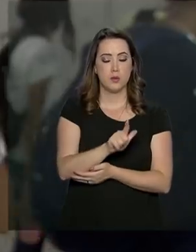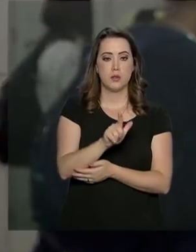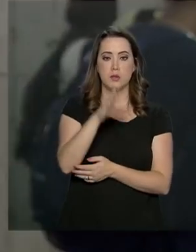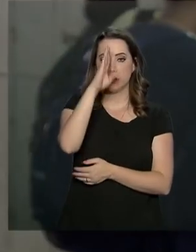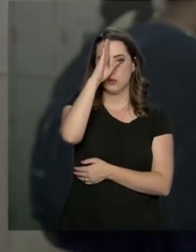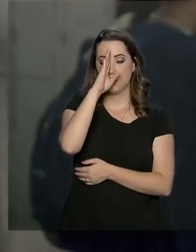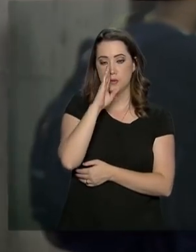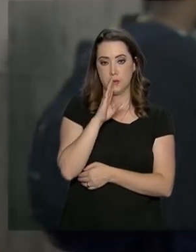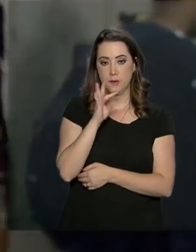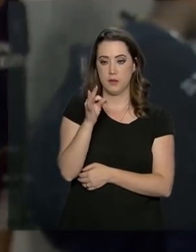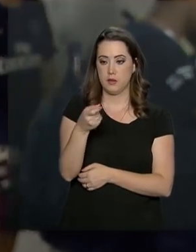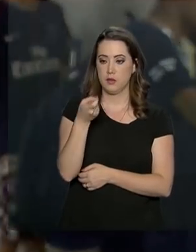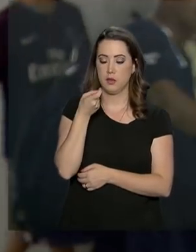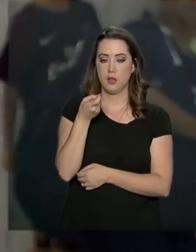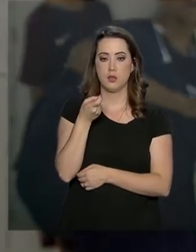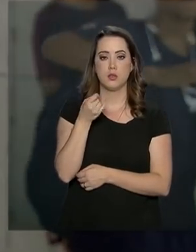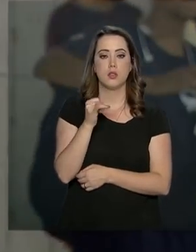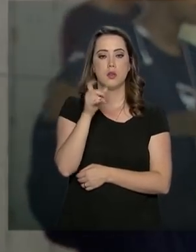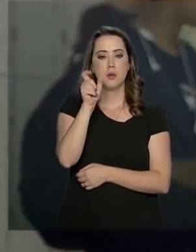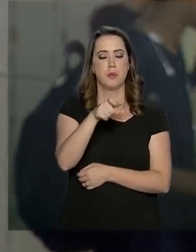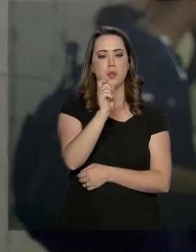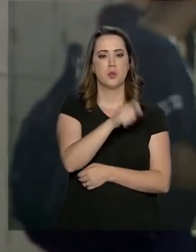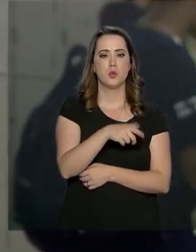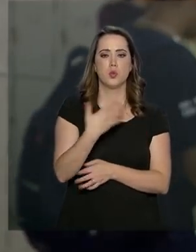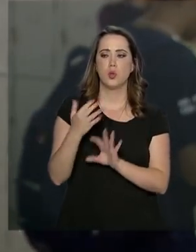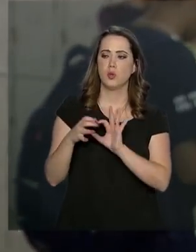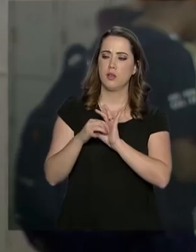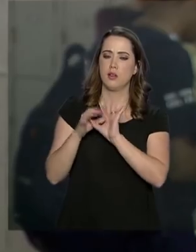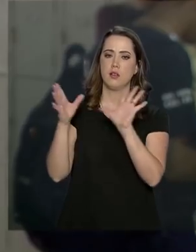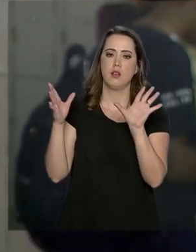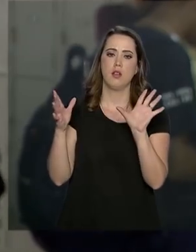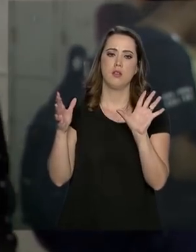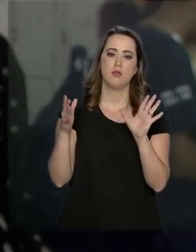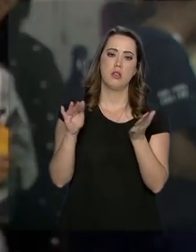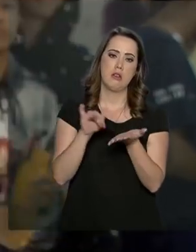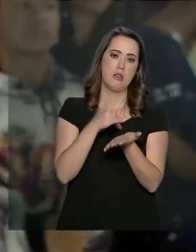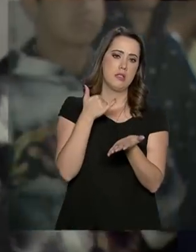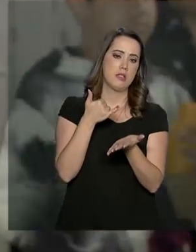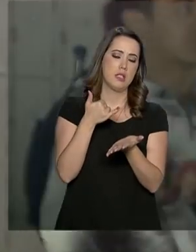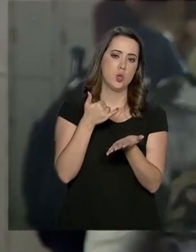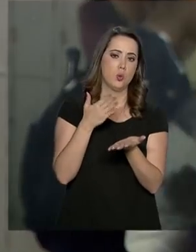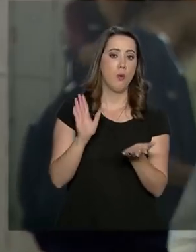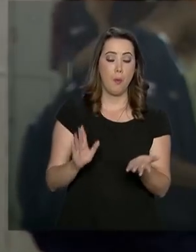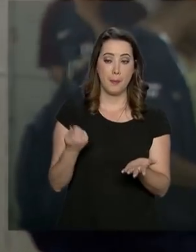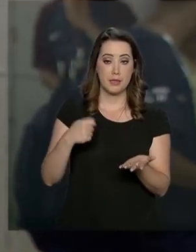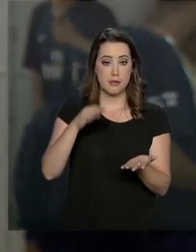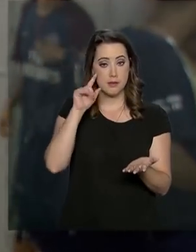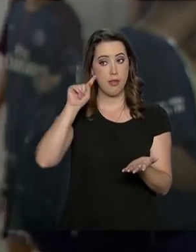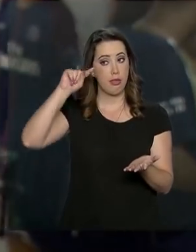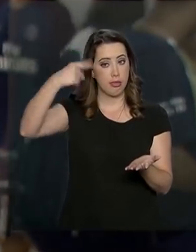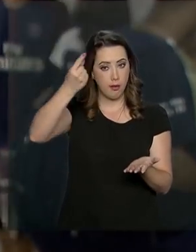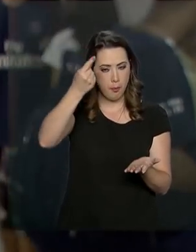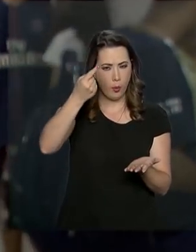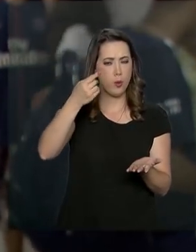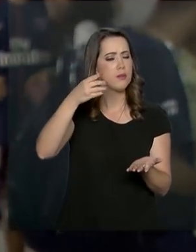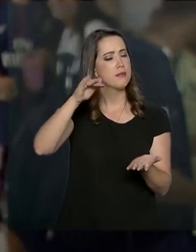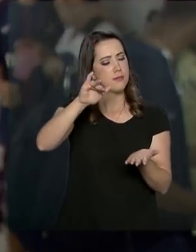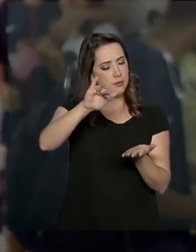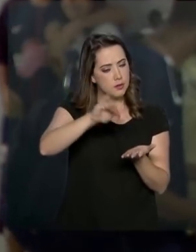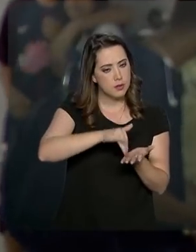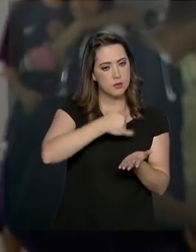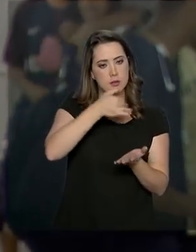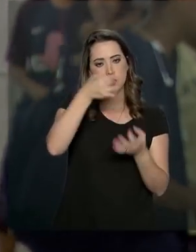isenção da taxa, o candidato não está automaticamente inscrito no exame. Ele precisa, assim como os demais,